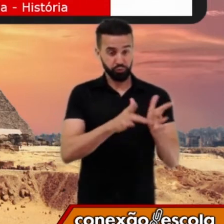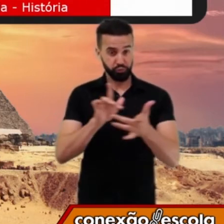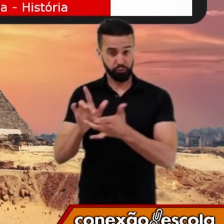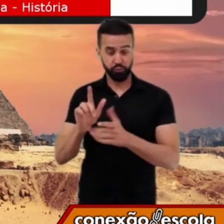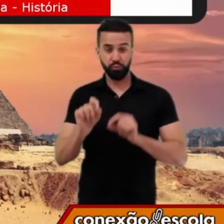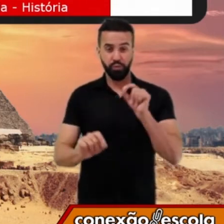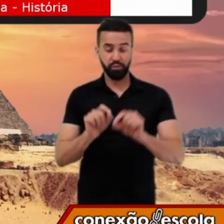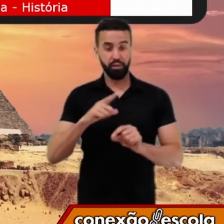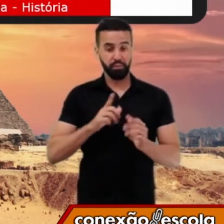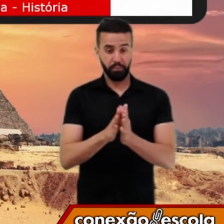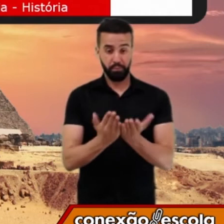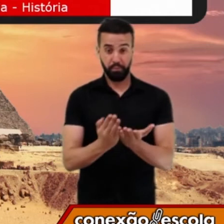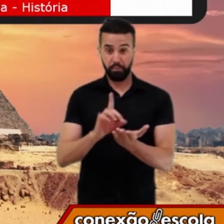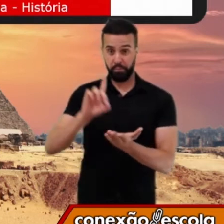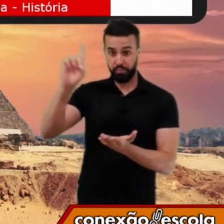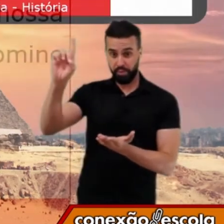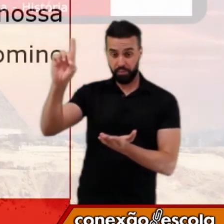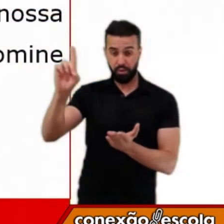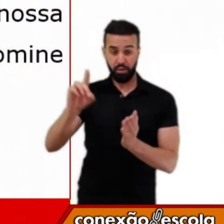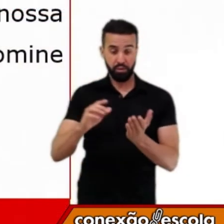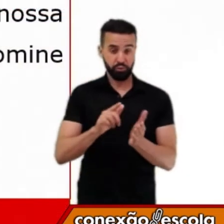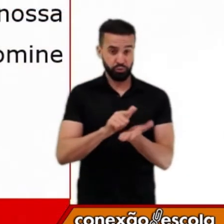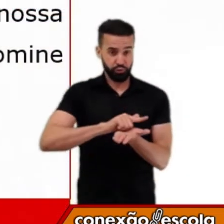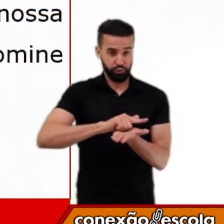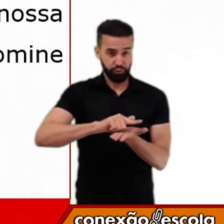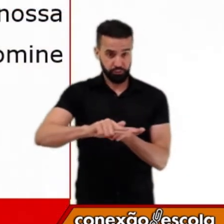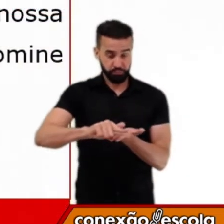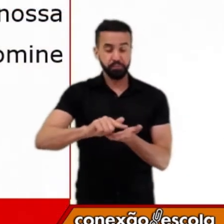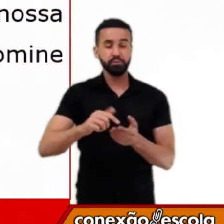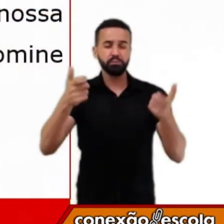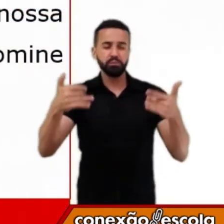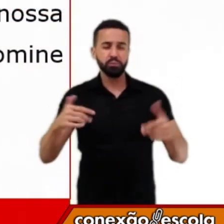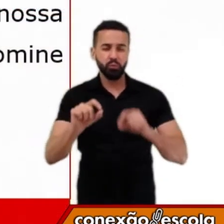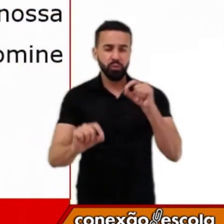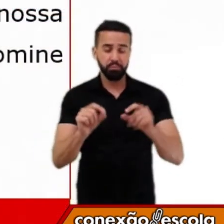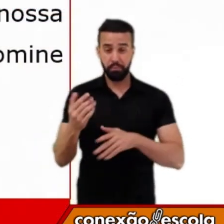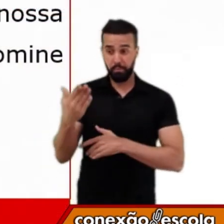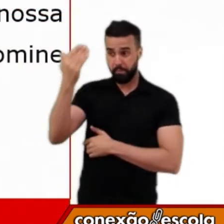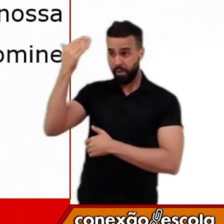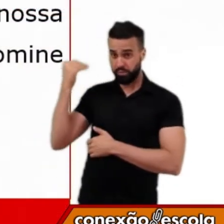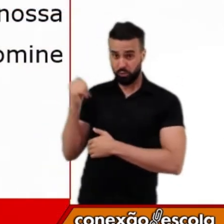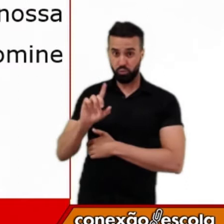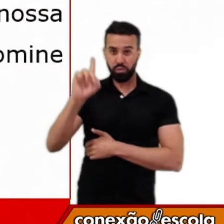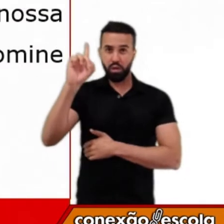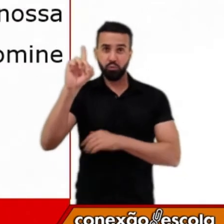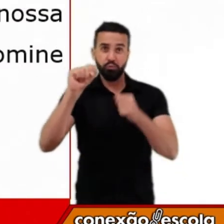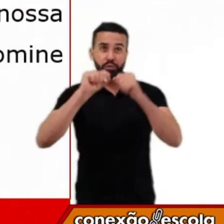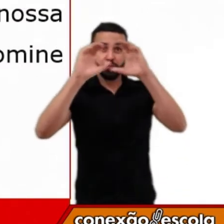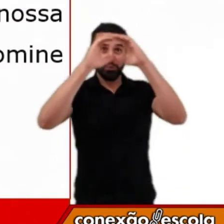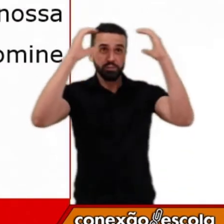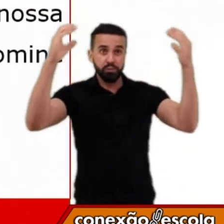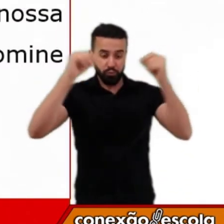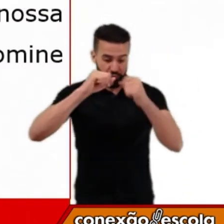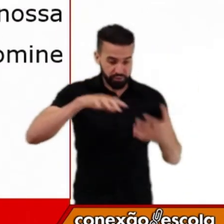conhecem, porque está lá na Bíblia, em Gênesis, e diz o seguinte. No princípio, criou Deus o céu e a terra, e